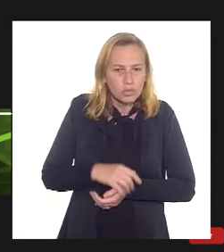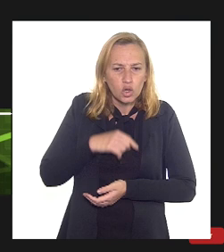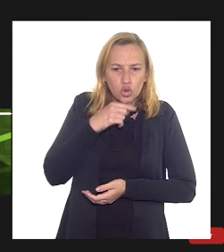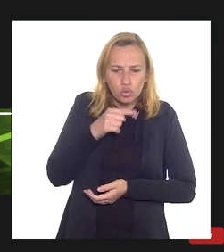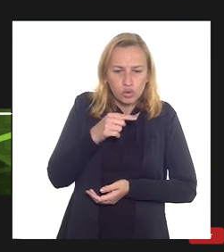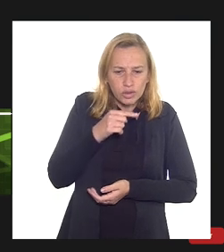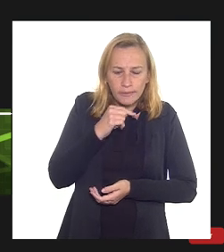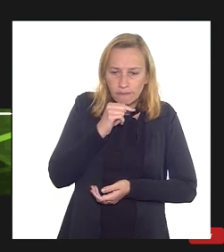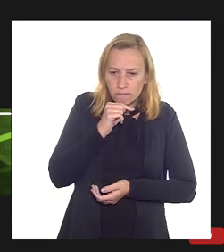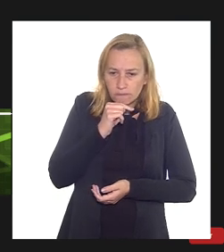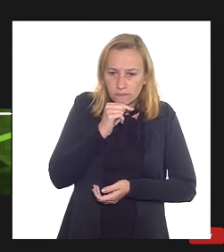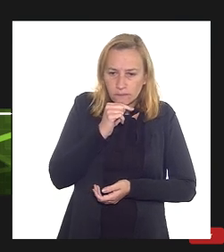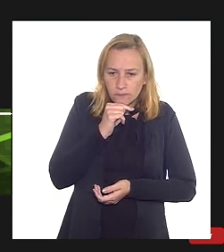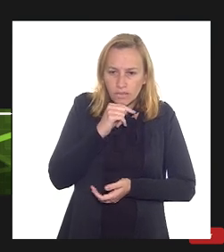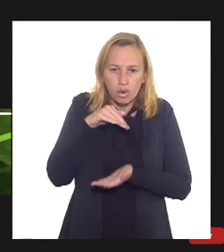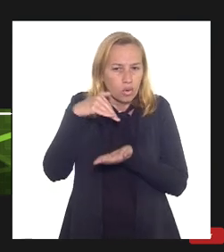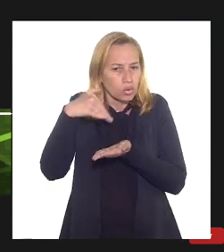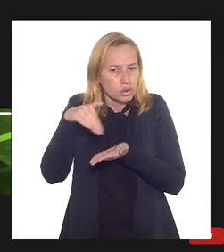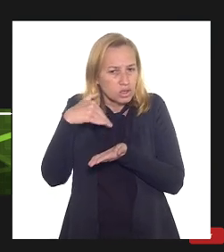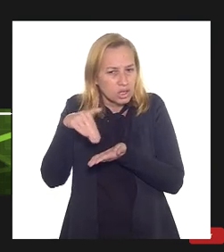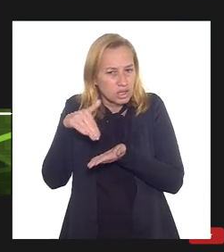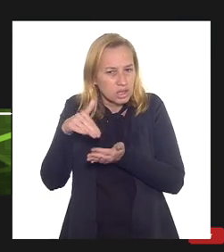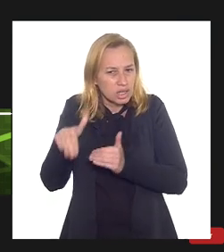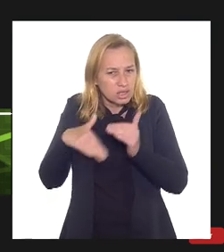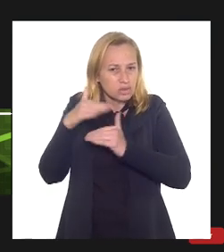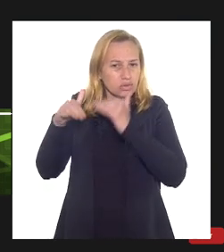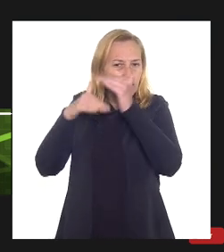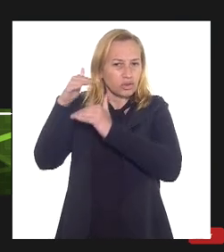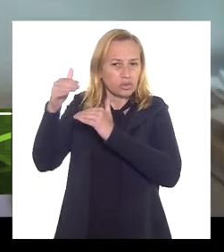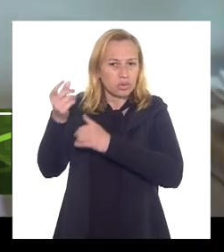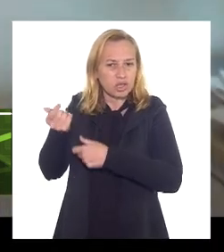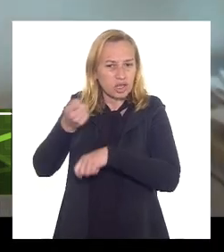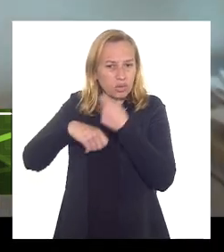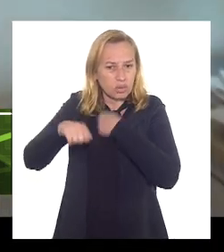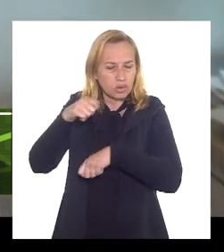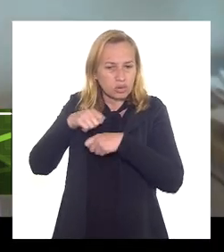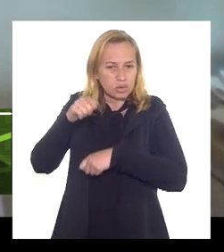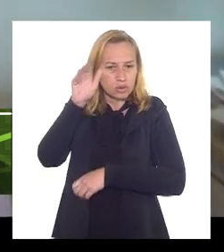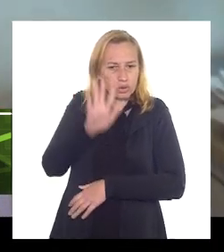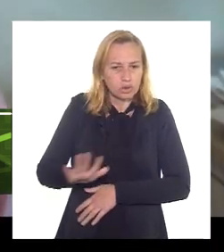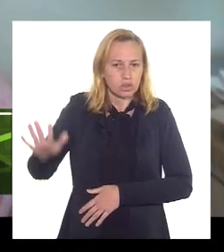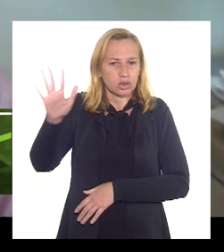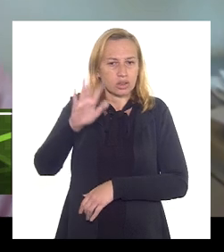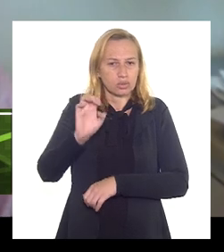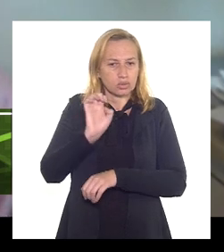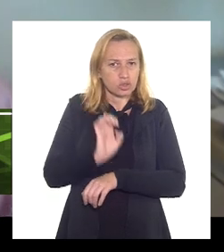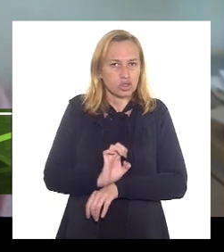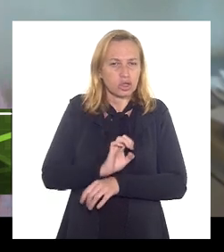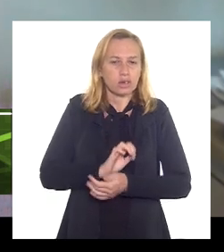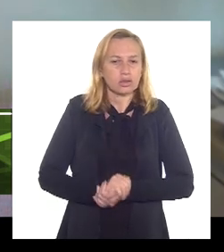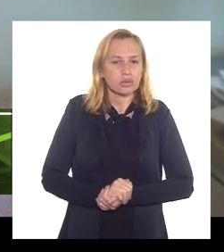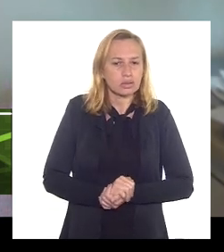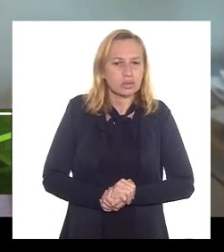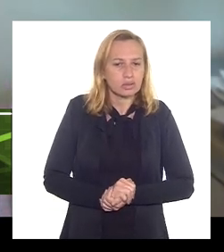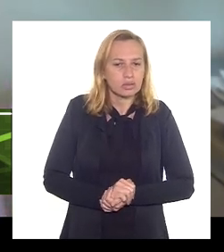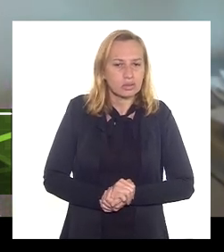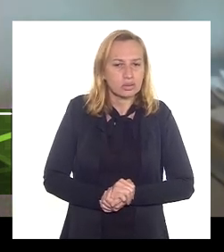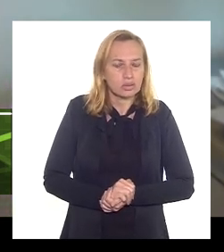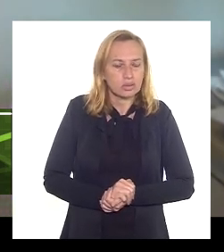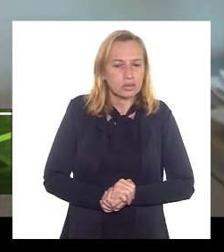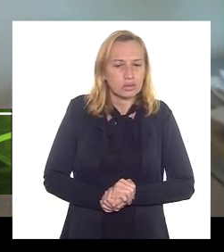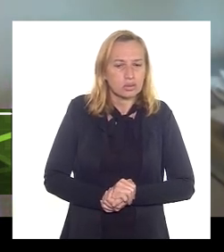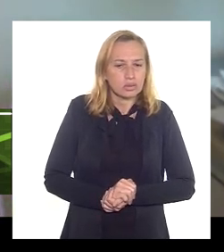O secretário de desenvolvimento econômico e social do Estado fez uma